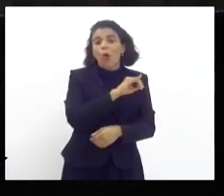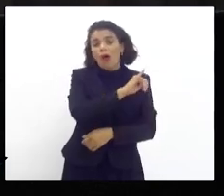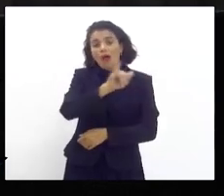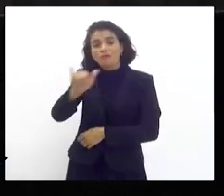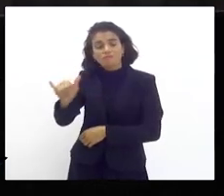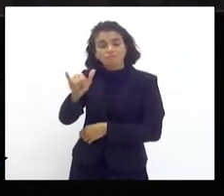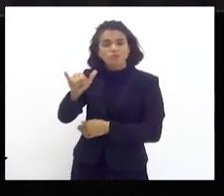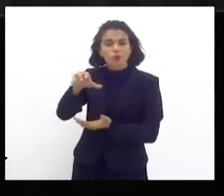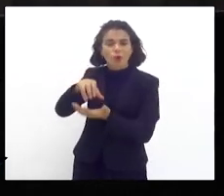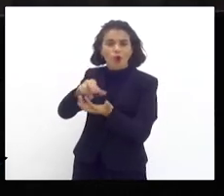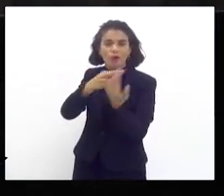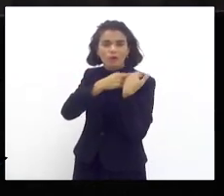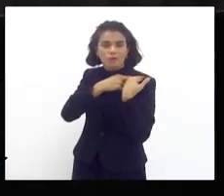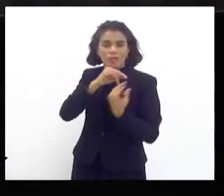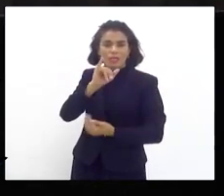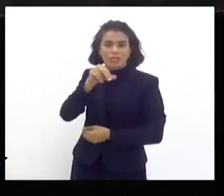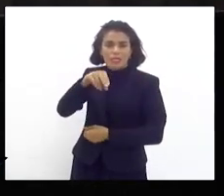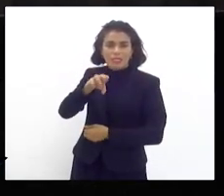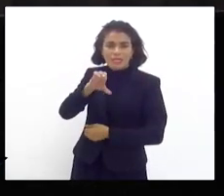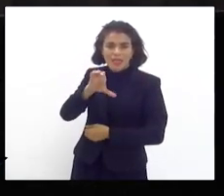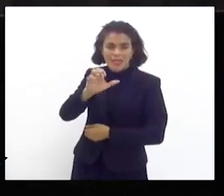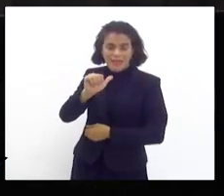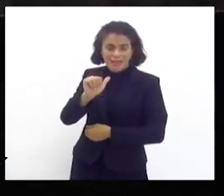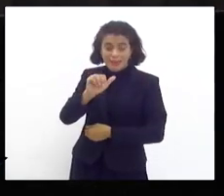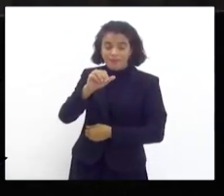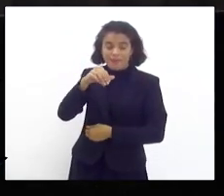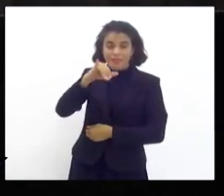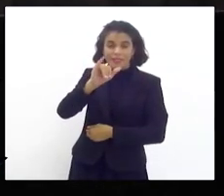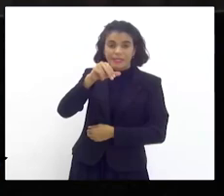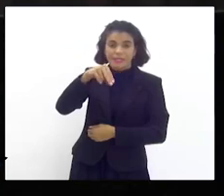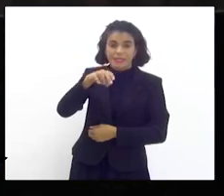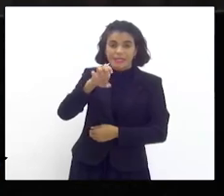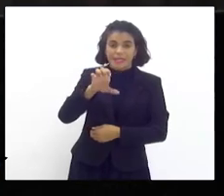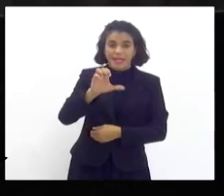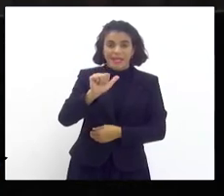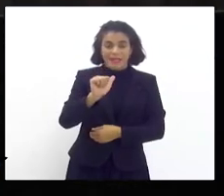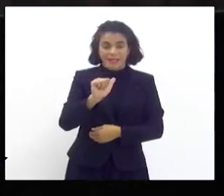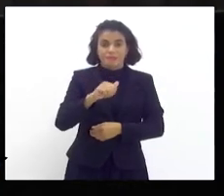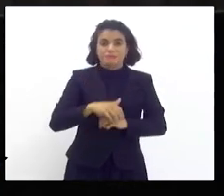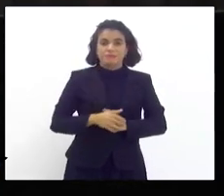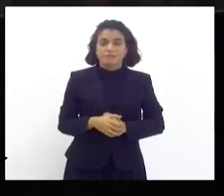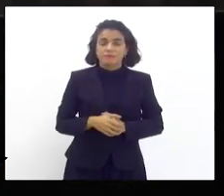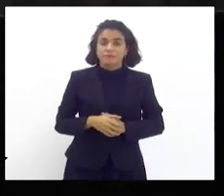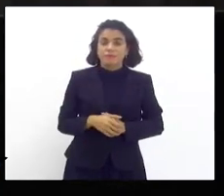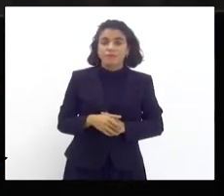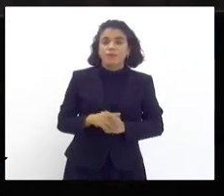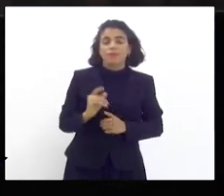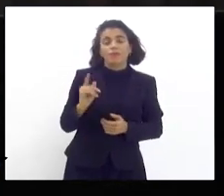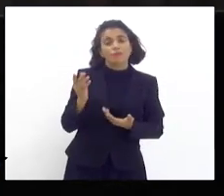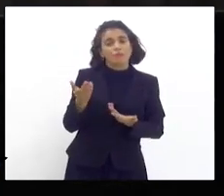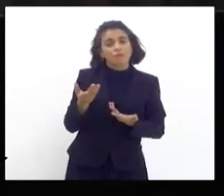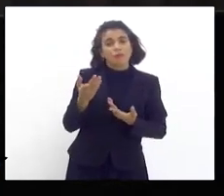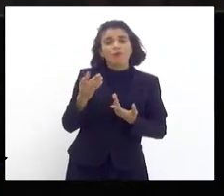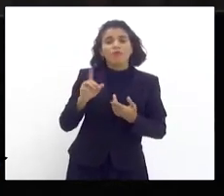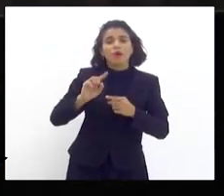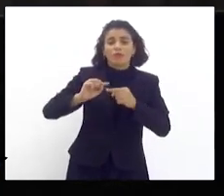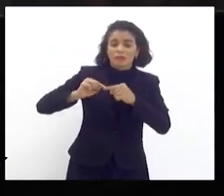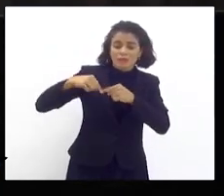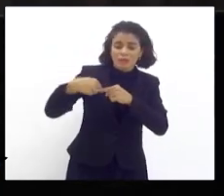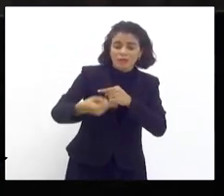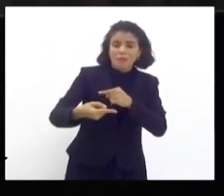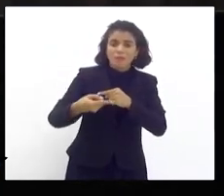porque parece que eles trabalham de uma outra forma. Quem comunicou o que aconteceu ao INEA foi posterior,